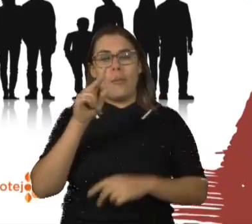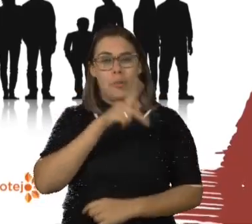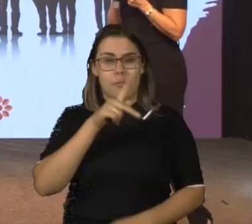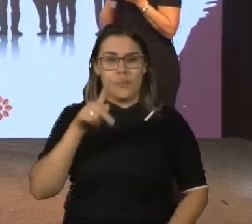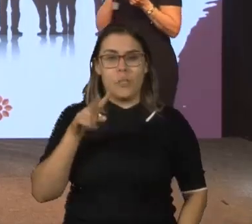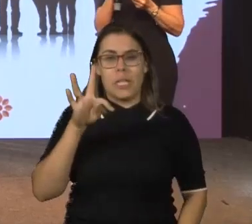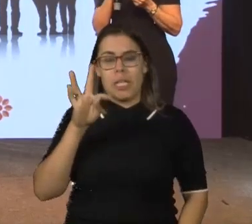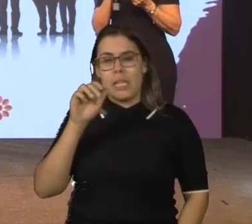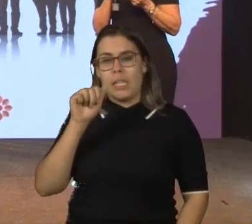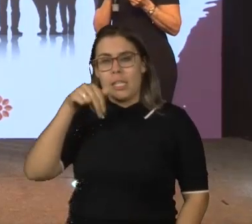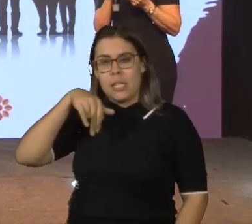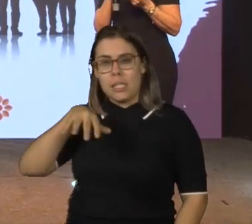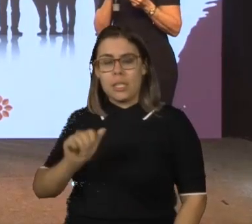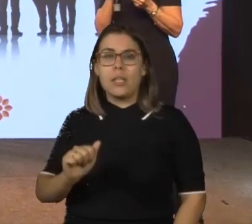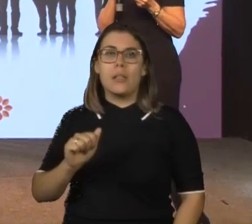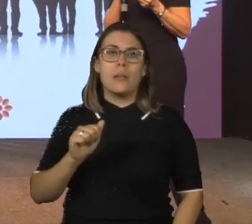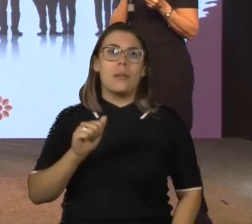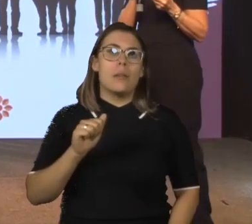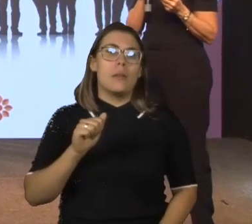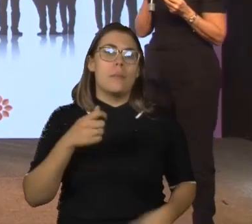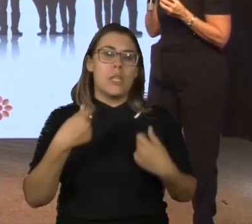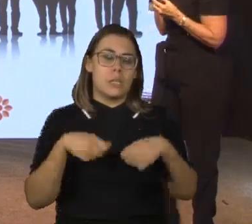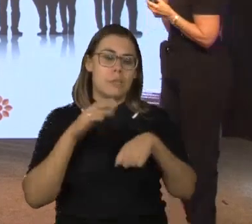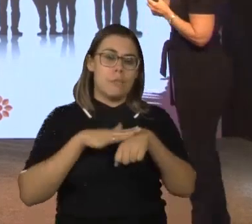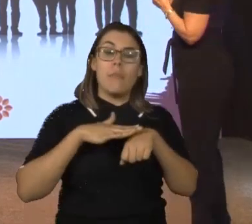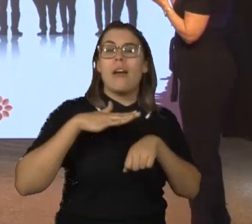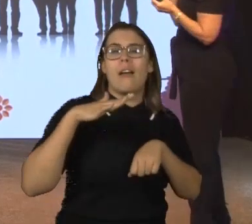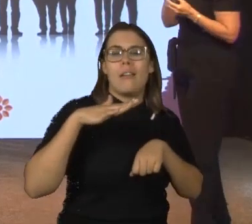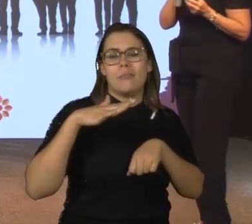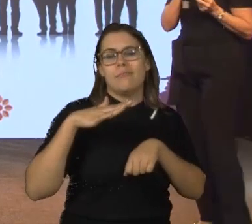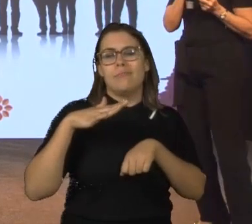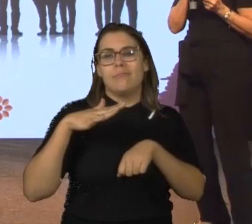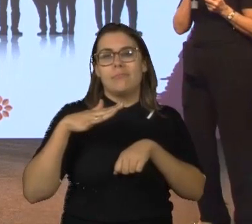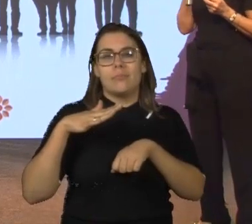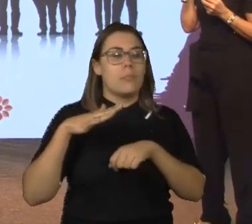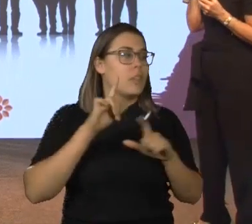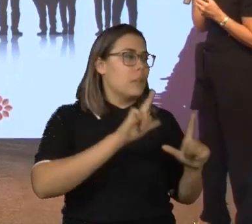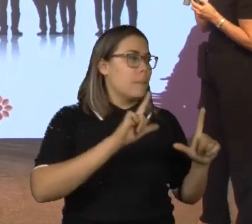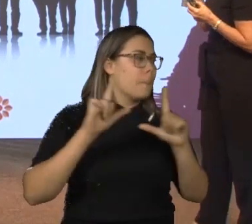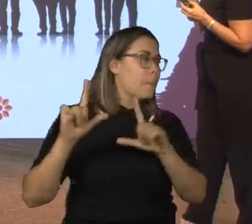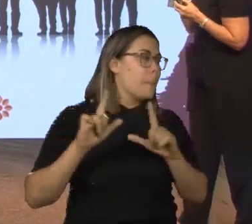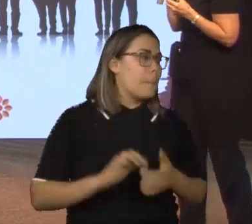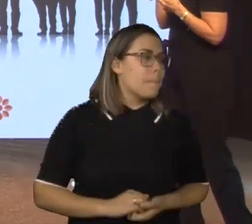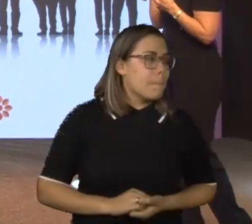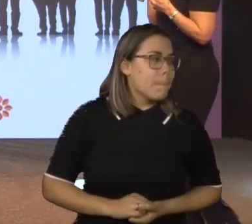uma imagem vale mais do que 60 mil palavras. Então, eu vou trazer junto essa imagem para vocês.